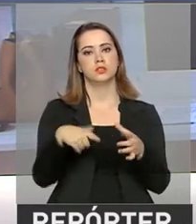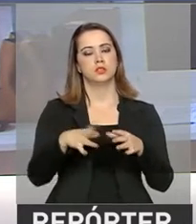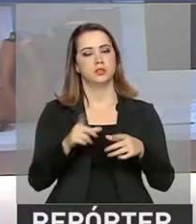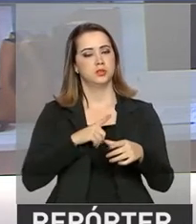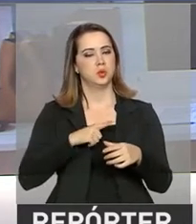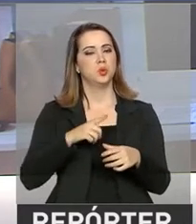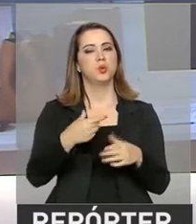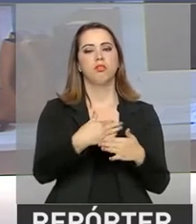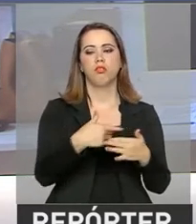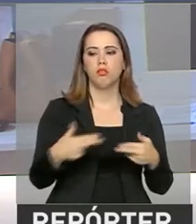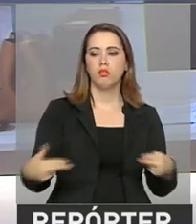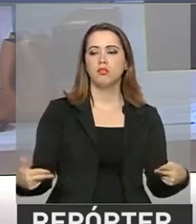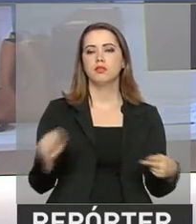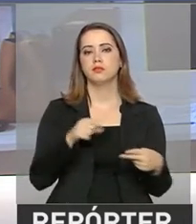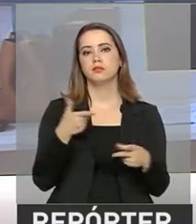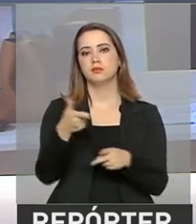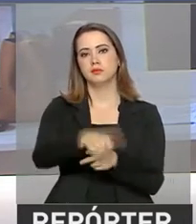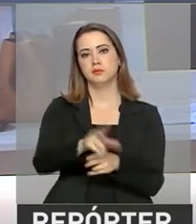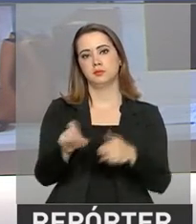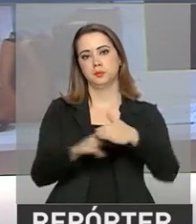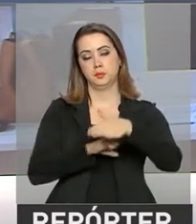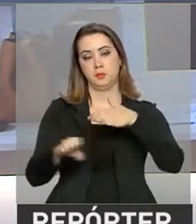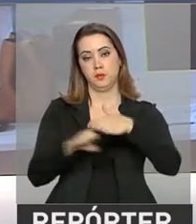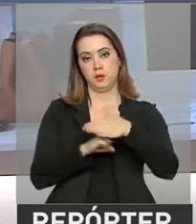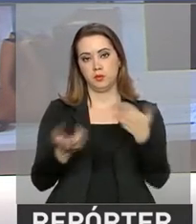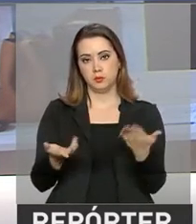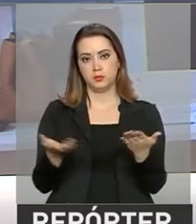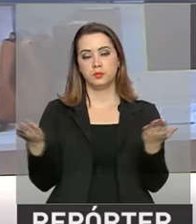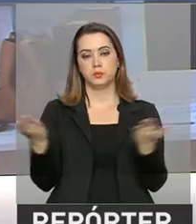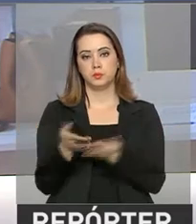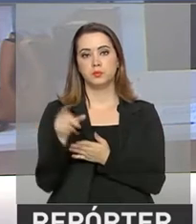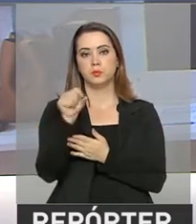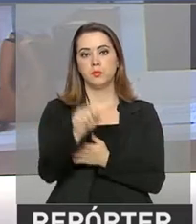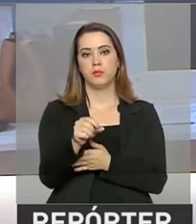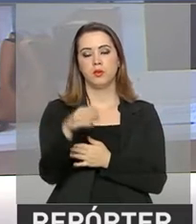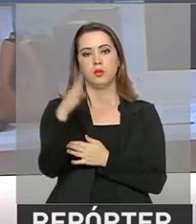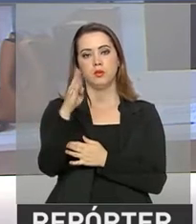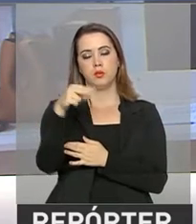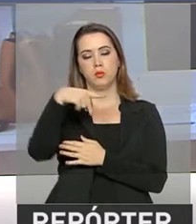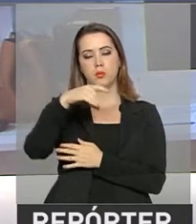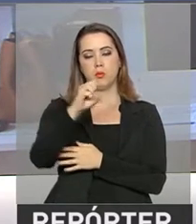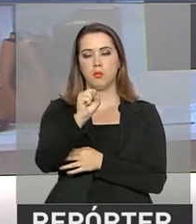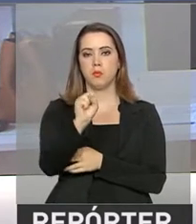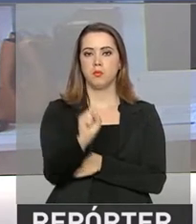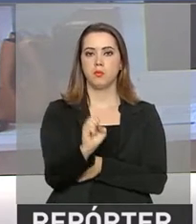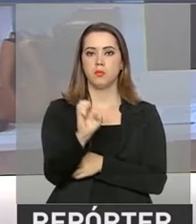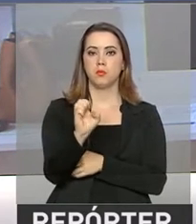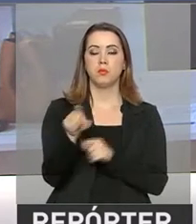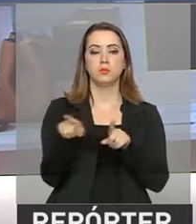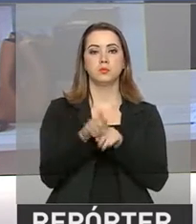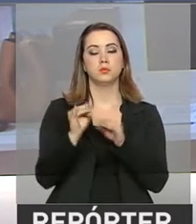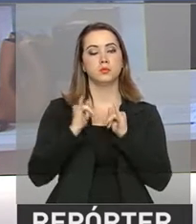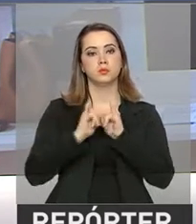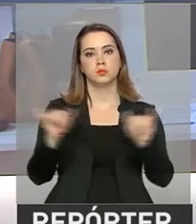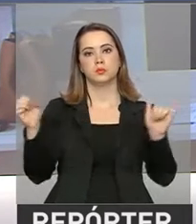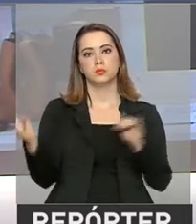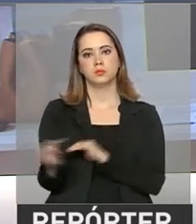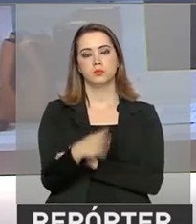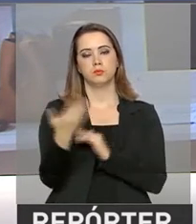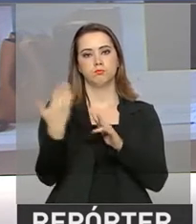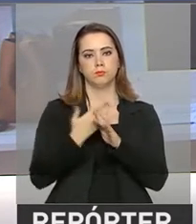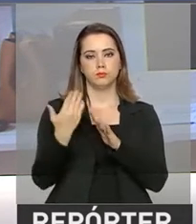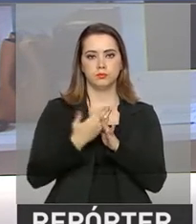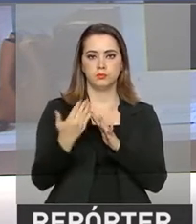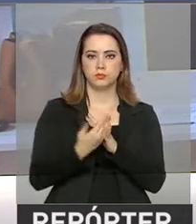financeiras. E o BNDES vai apoiar esse negócio com uma nova linha de crédito anunciada nesta quinta-feira. O governo também vai